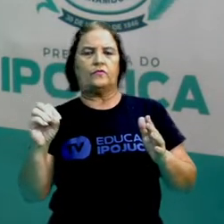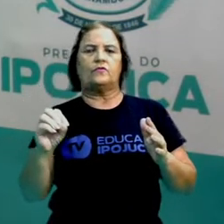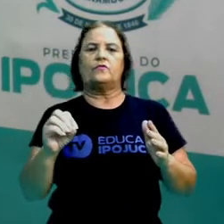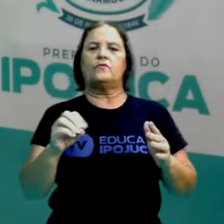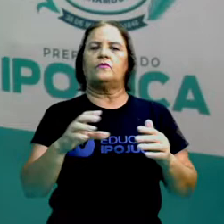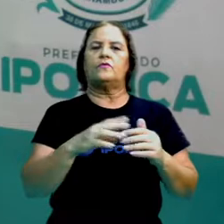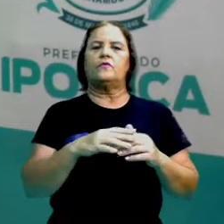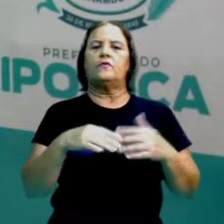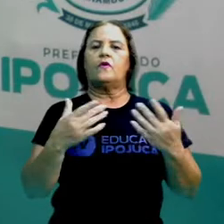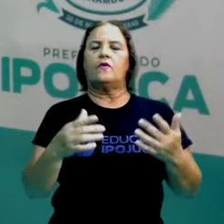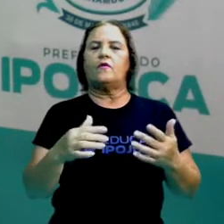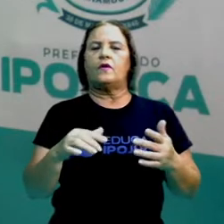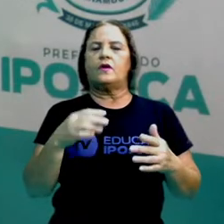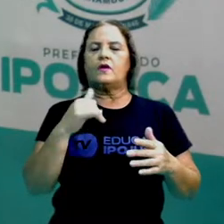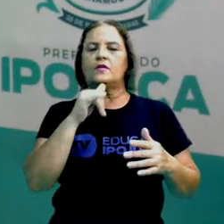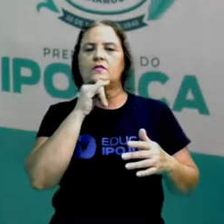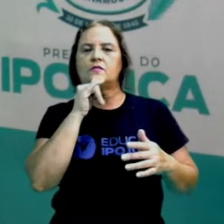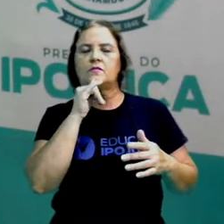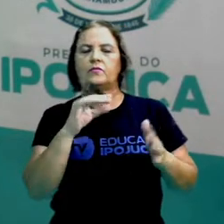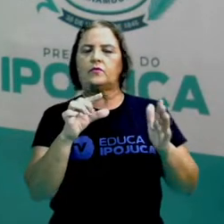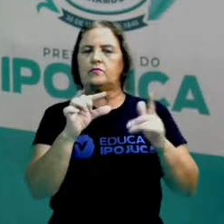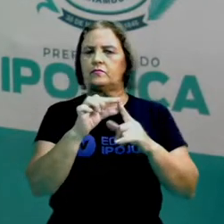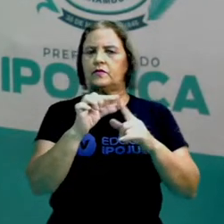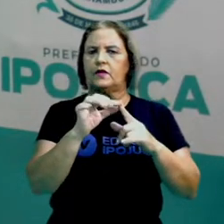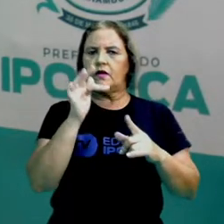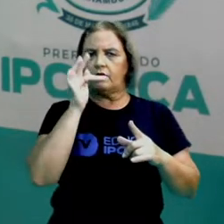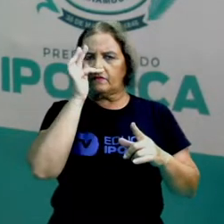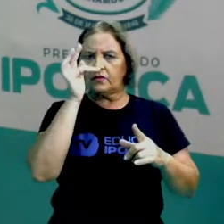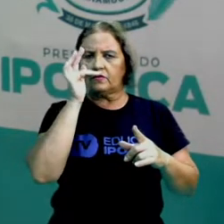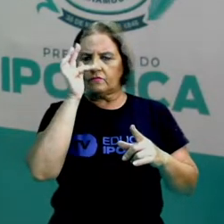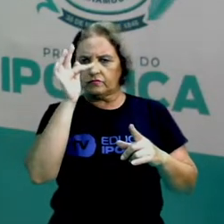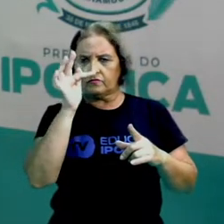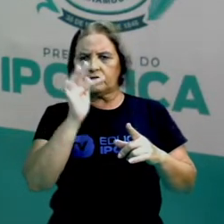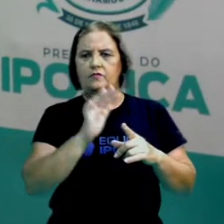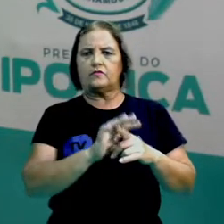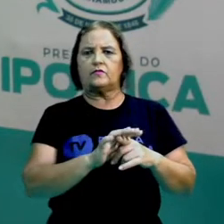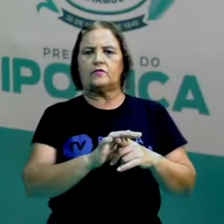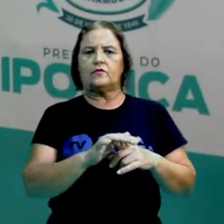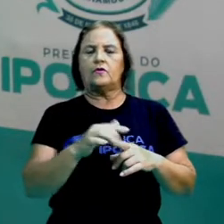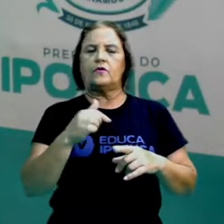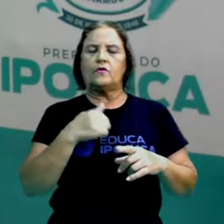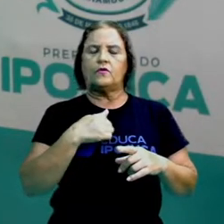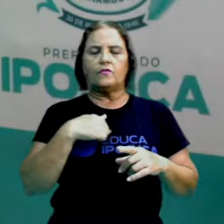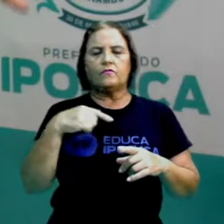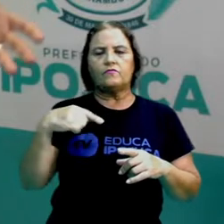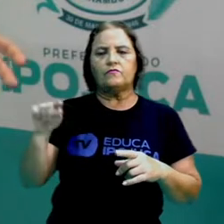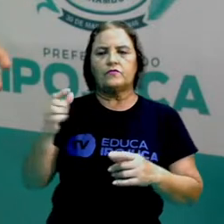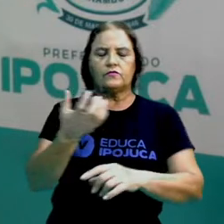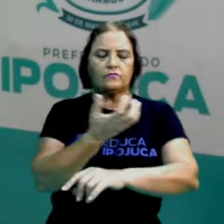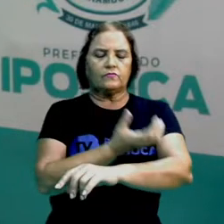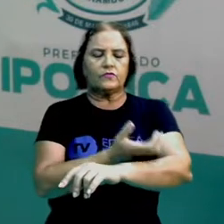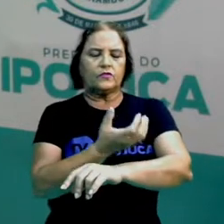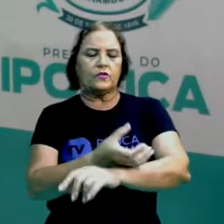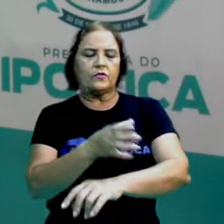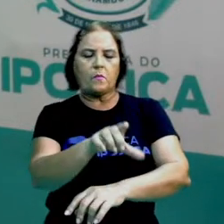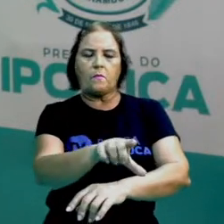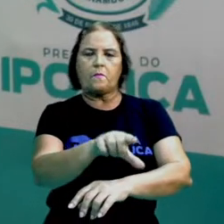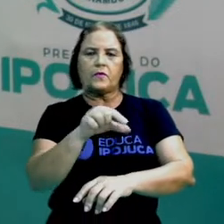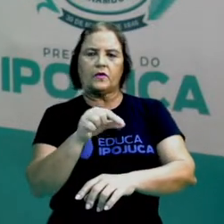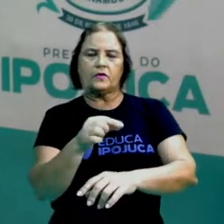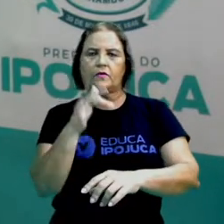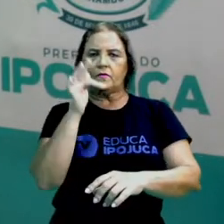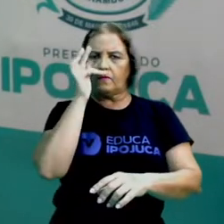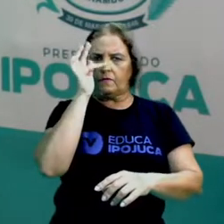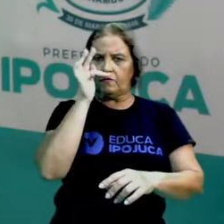certo? A palavra flor, ela é um vegetal, posso dizer, fui no jardim e colhi uma flor. E também,